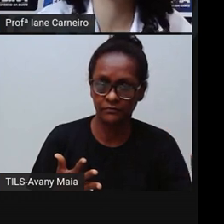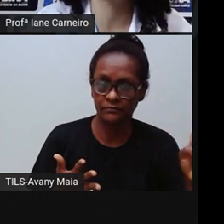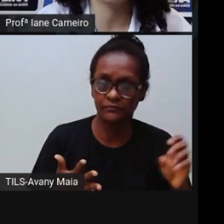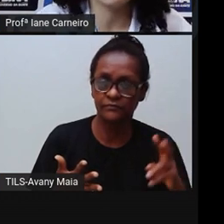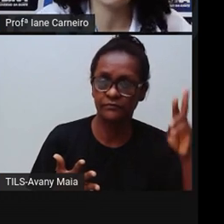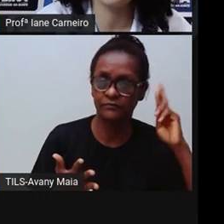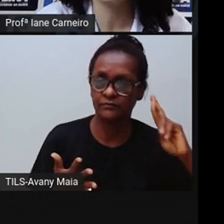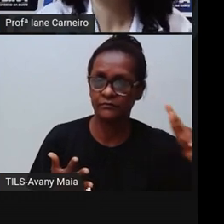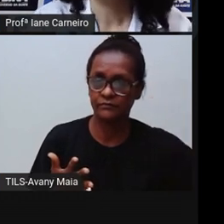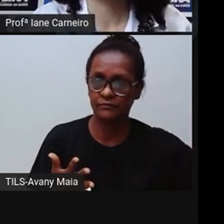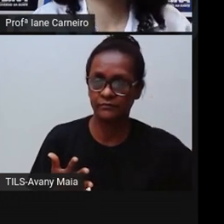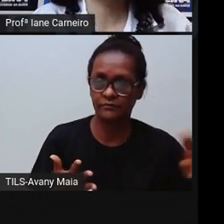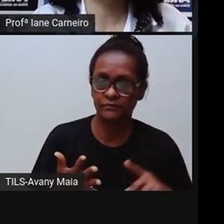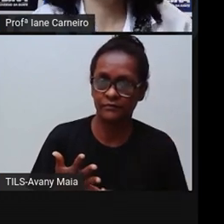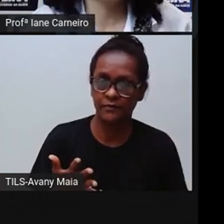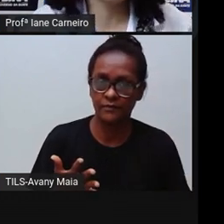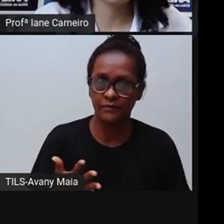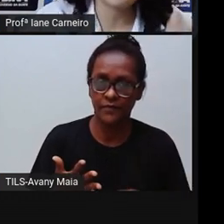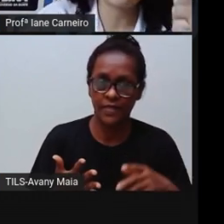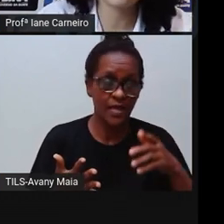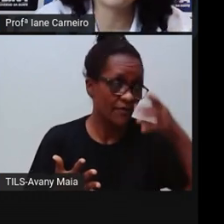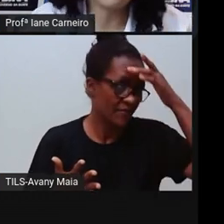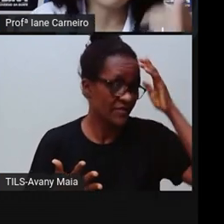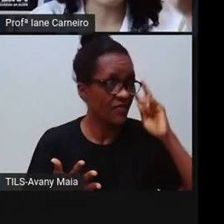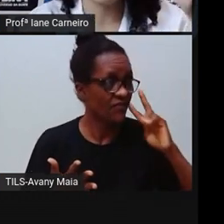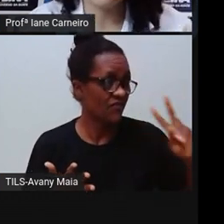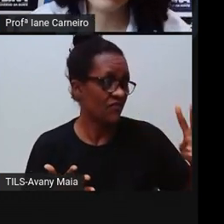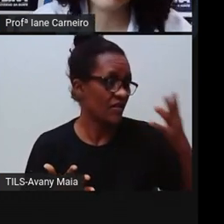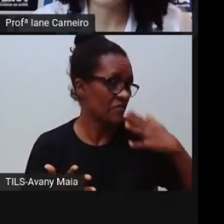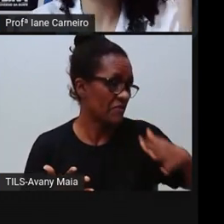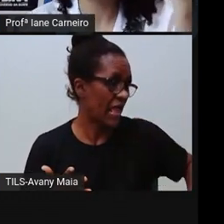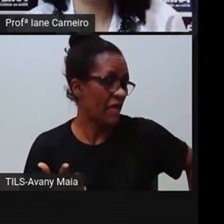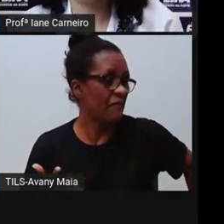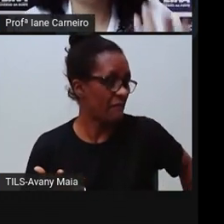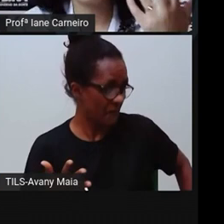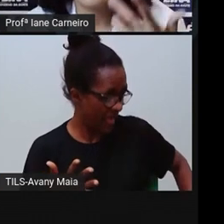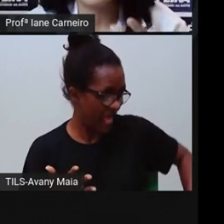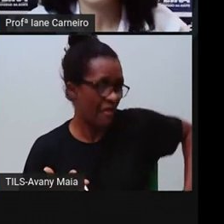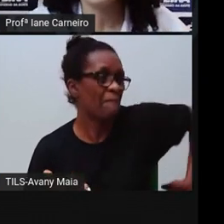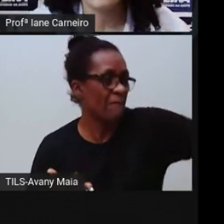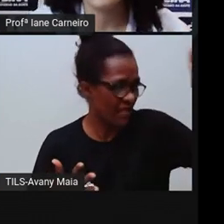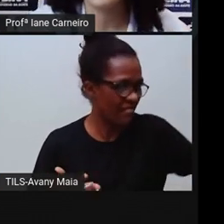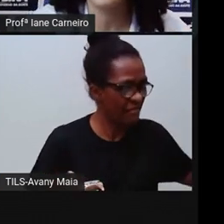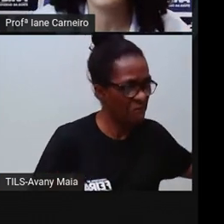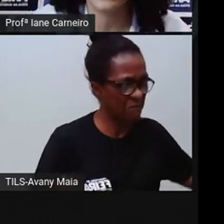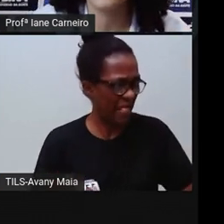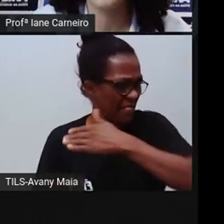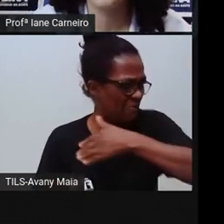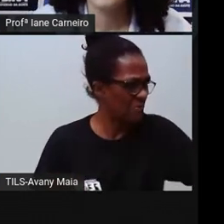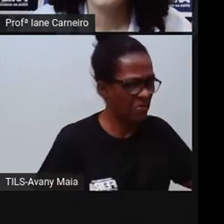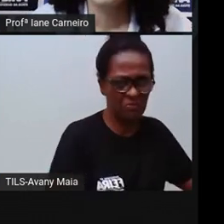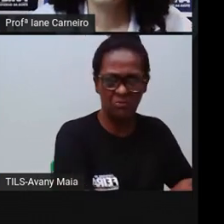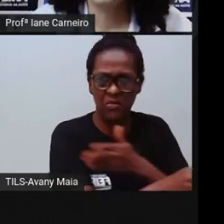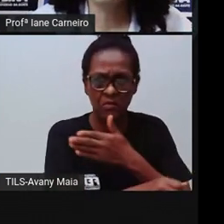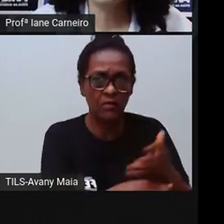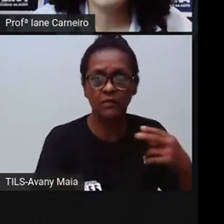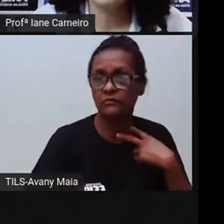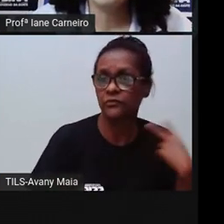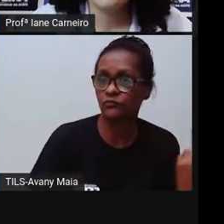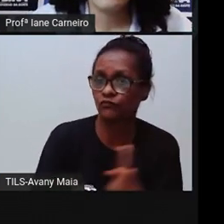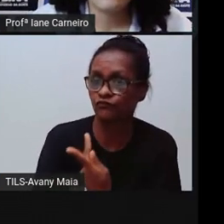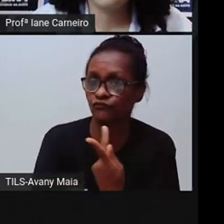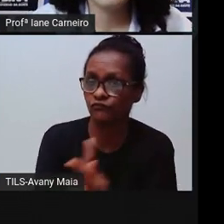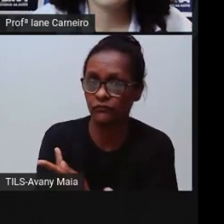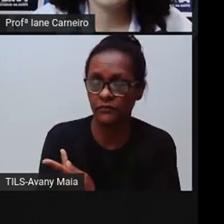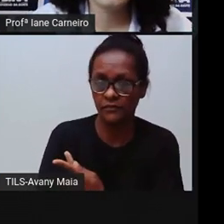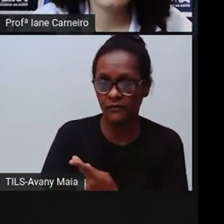Então, se você estiver na rua, ninguém pode xingar você, maltratar você, porque você tem direito a ser respeitada. Tem direito